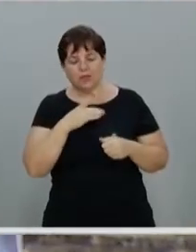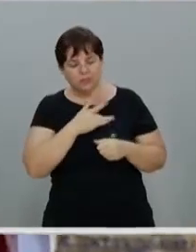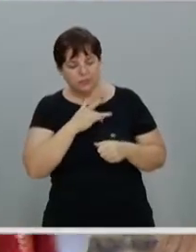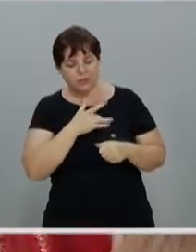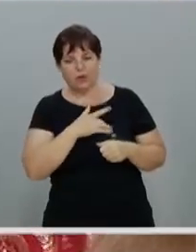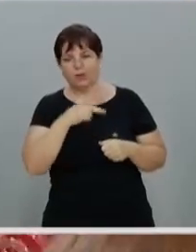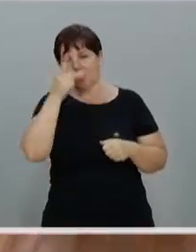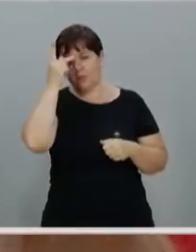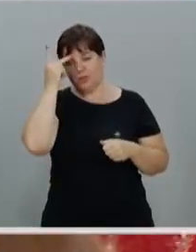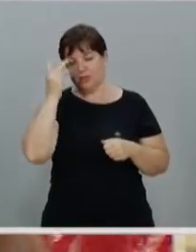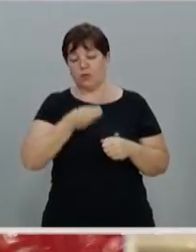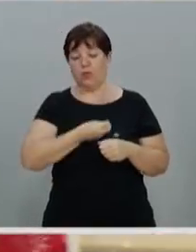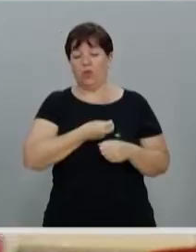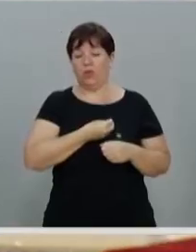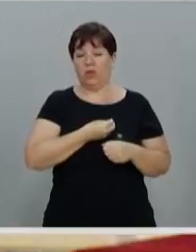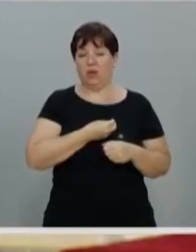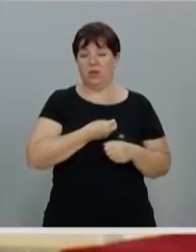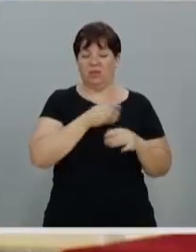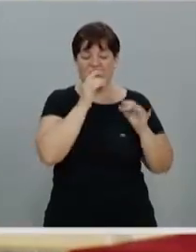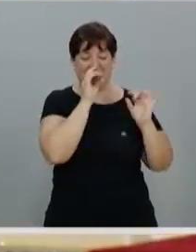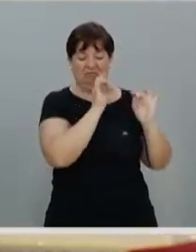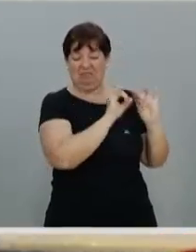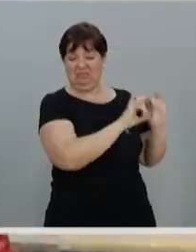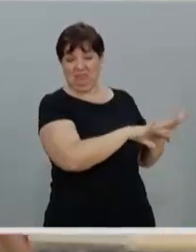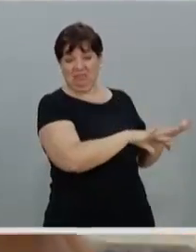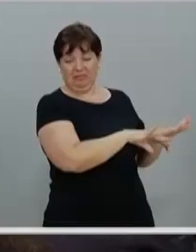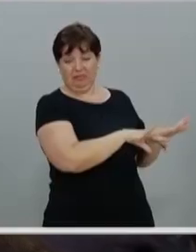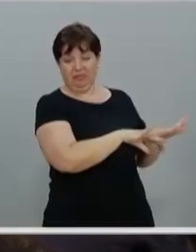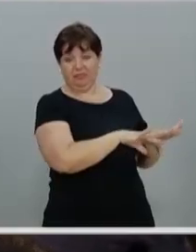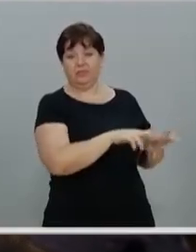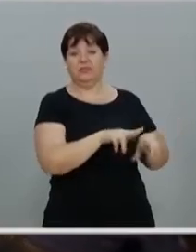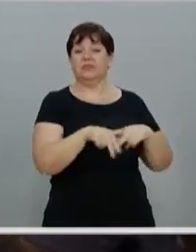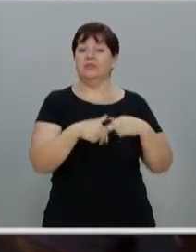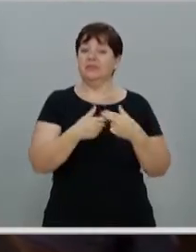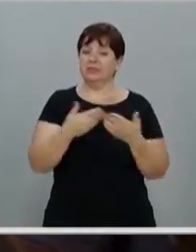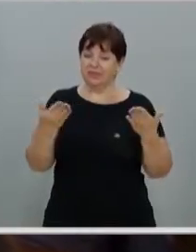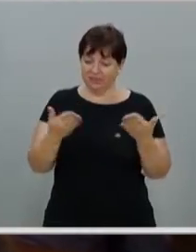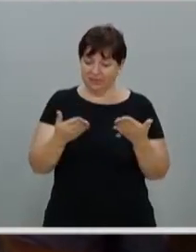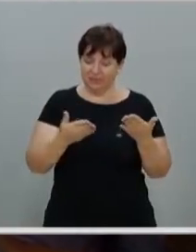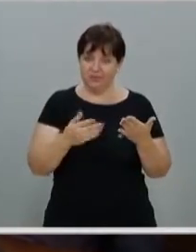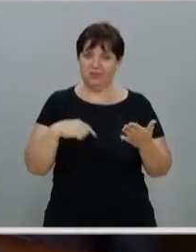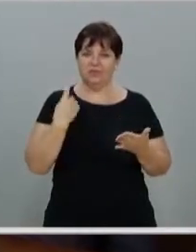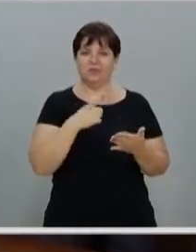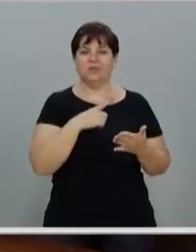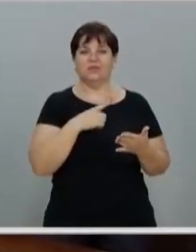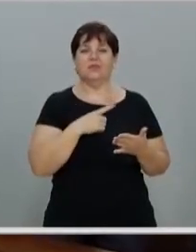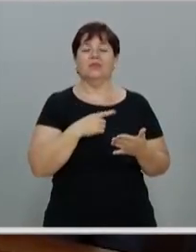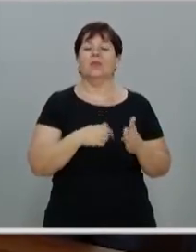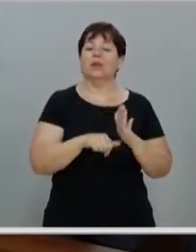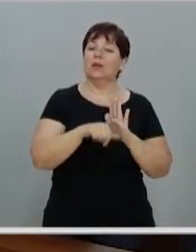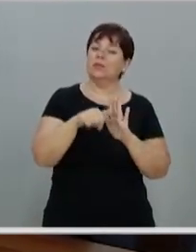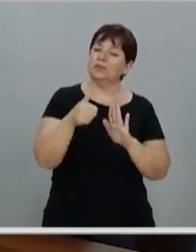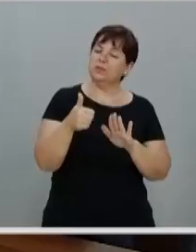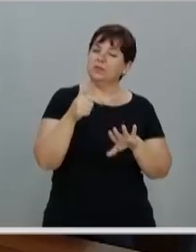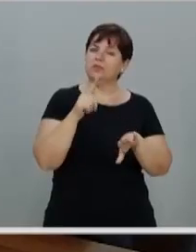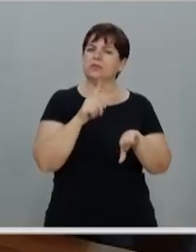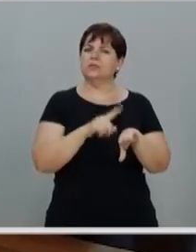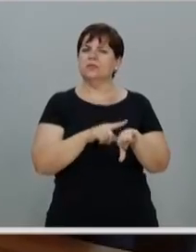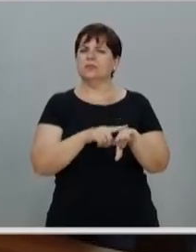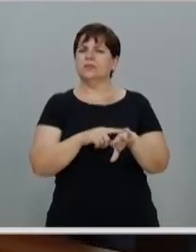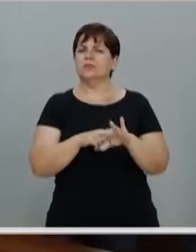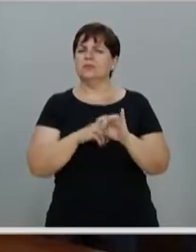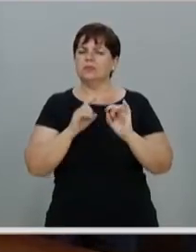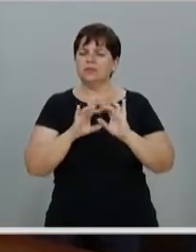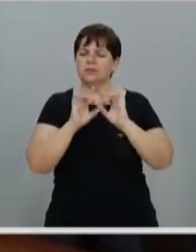daquelas pessoas que viviam à margem da sociedade. Por isso, aqui, nós já temos uma primeira ideia bastante importante, né?